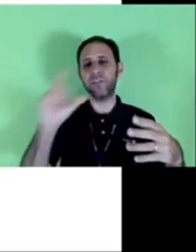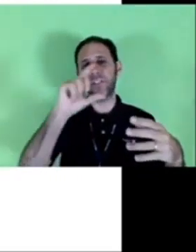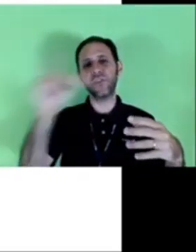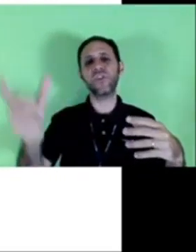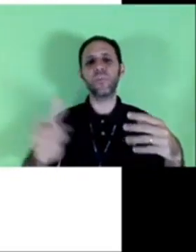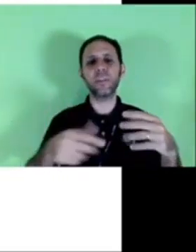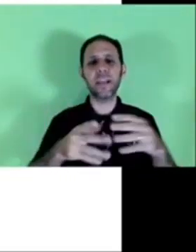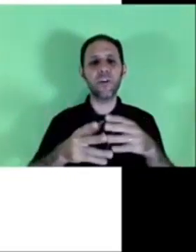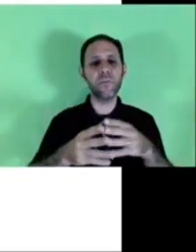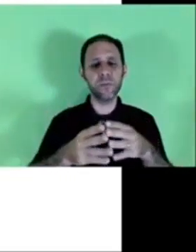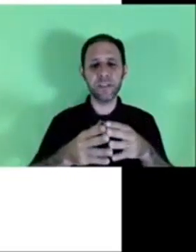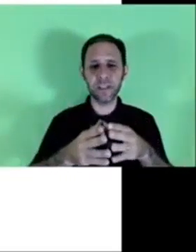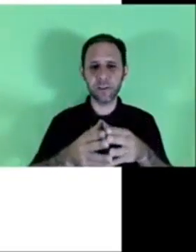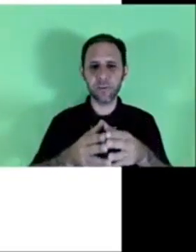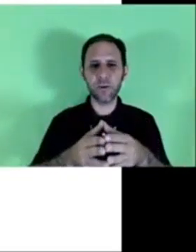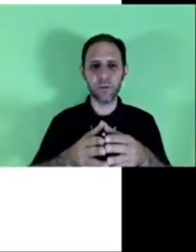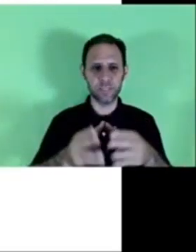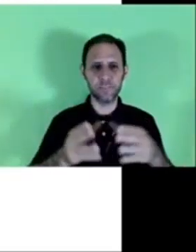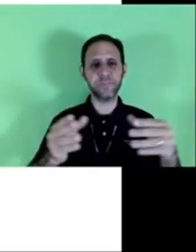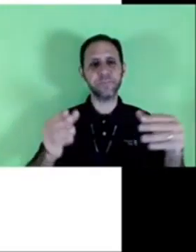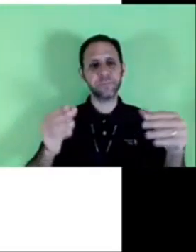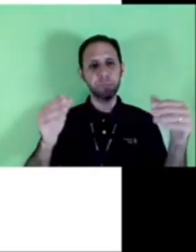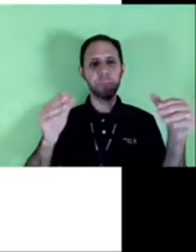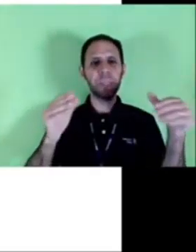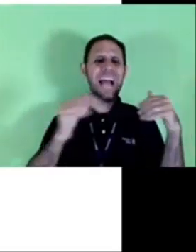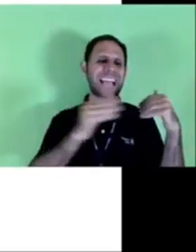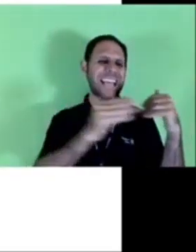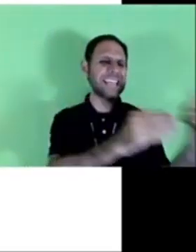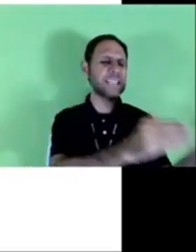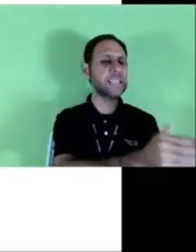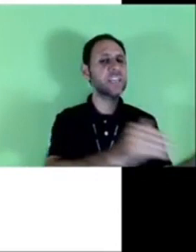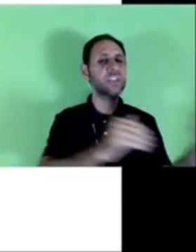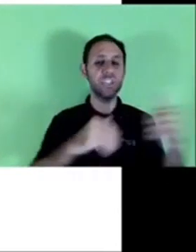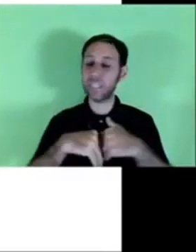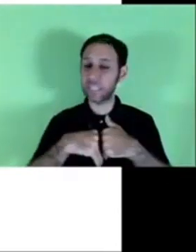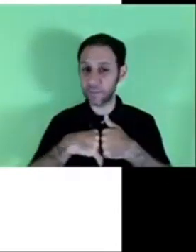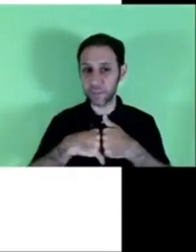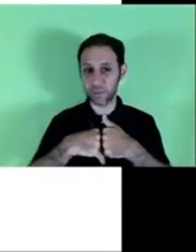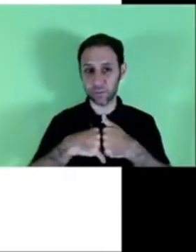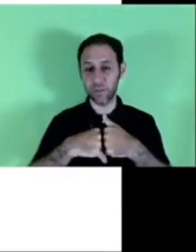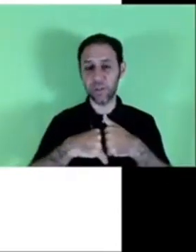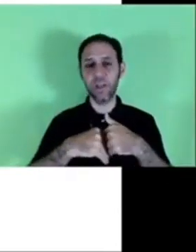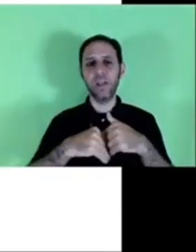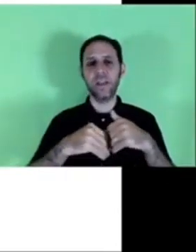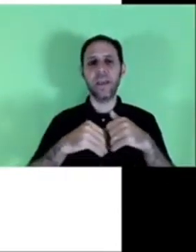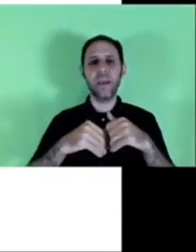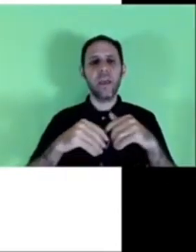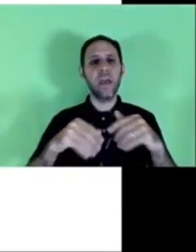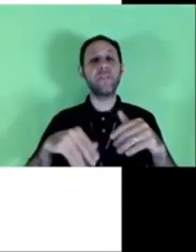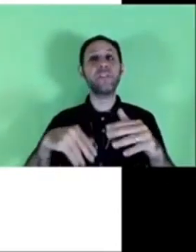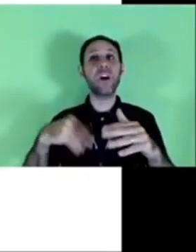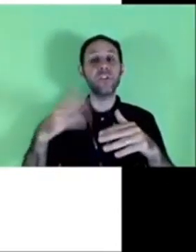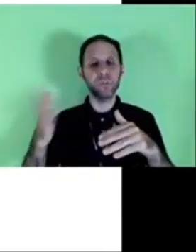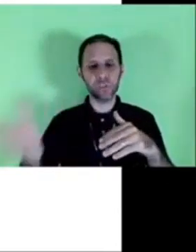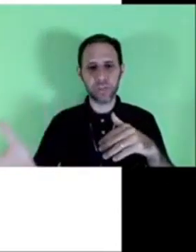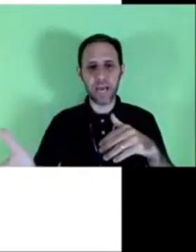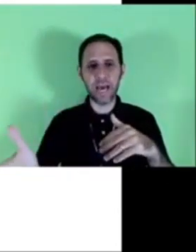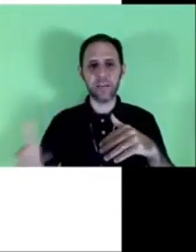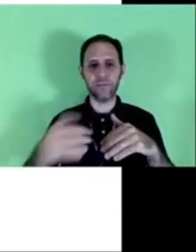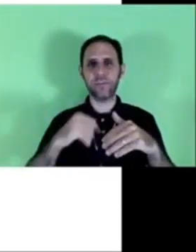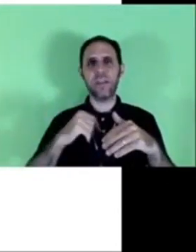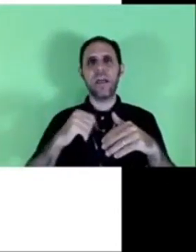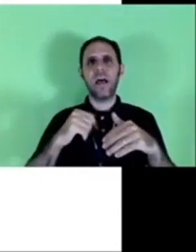prévio então nesse sentido pode estar complementando alguma coisa a quem se destina esse aviso aviso aos